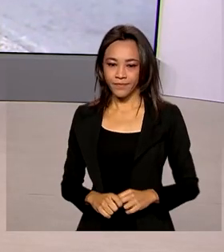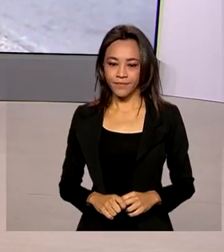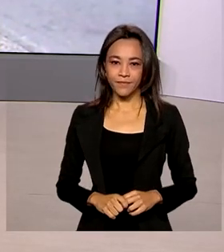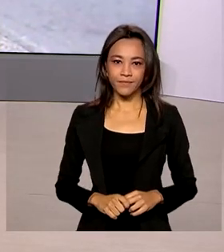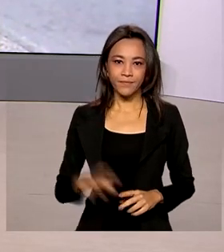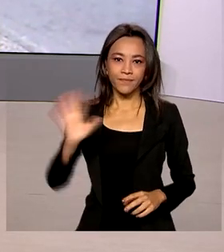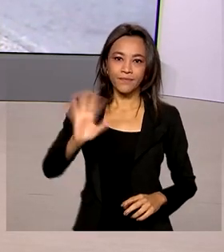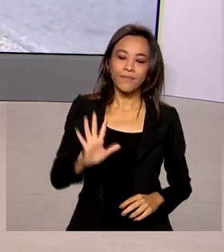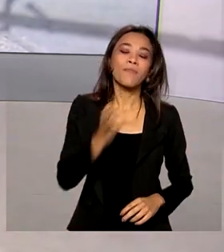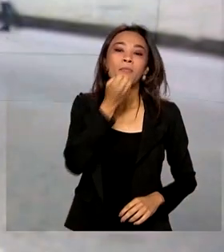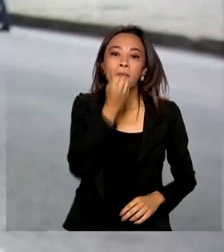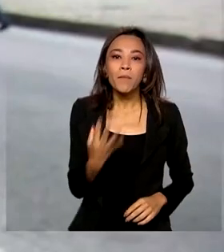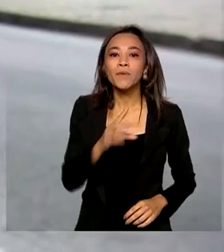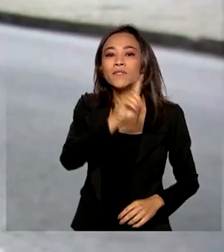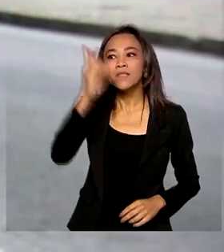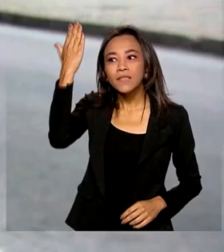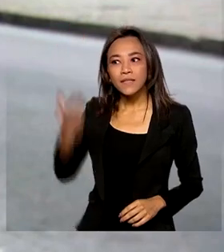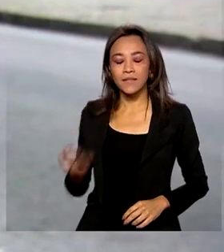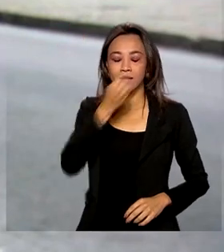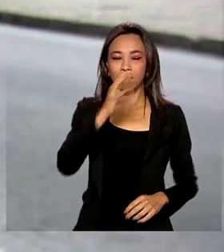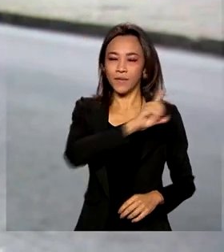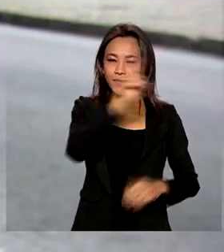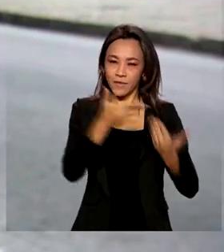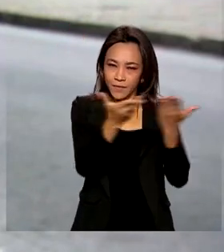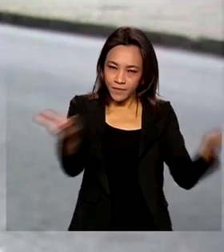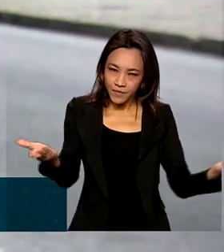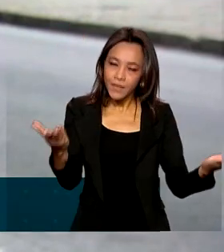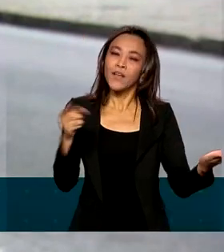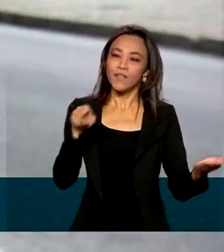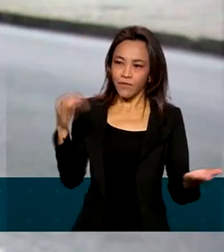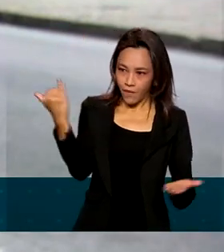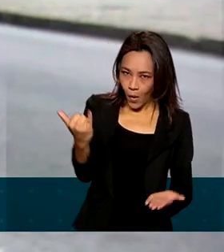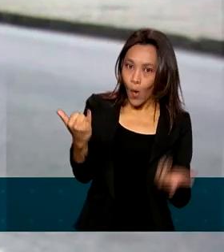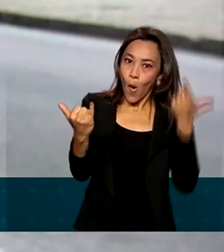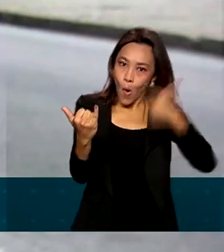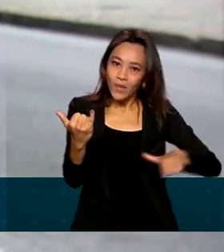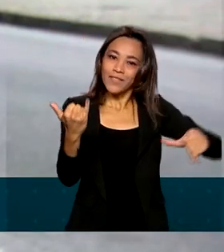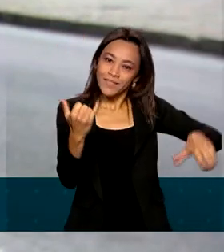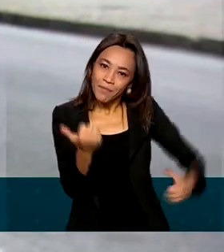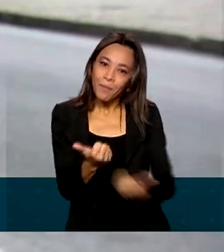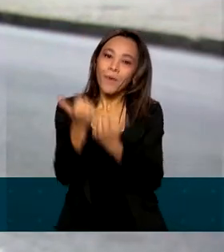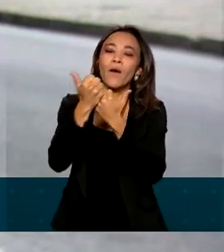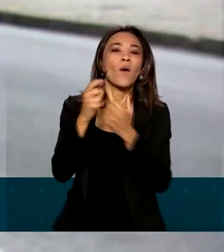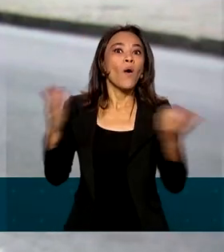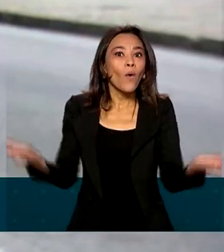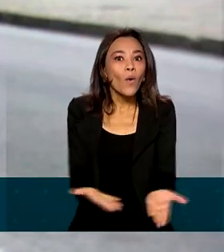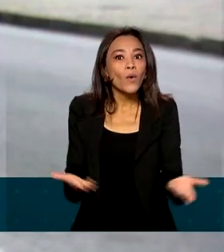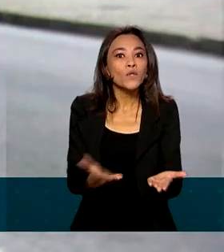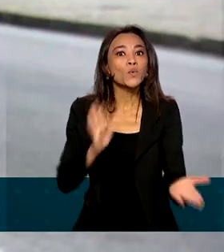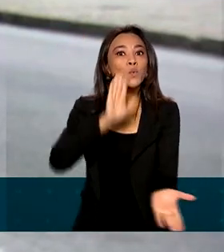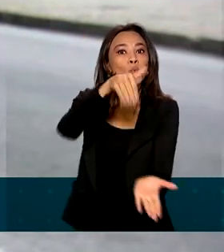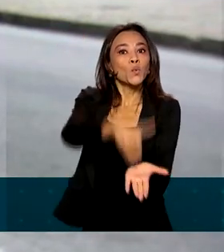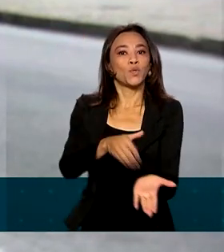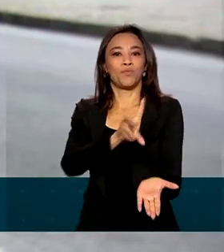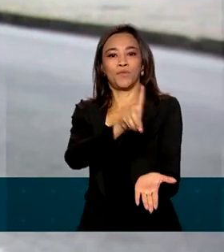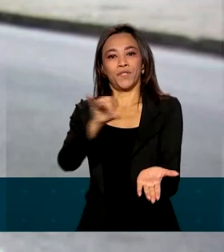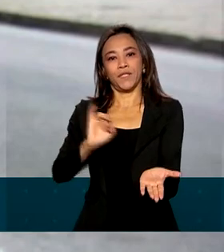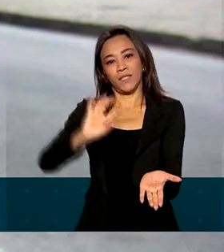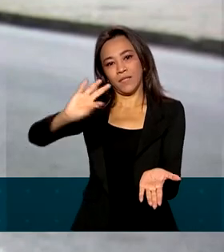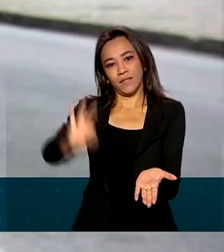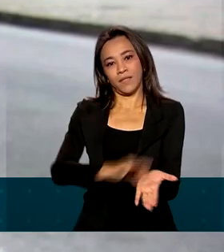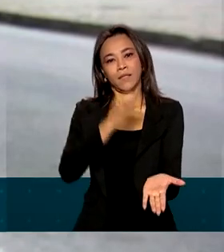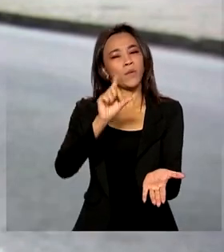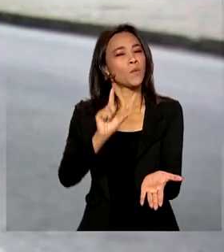Oi, Renata. Bom dia para você e bom dia a todos. Você disse e a gente reforça. É hoje o último dia para se inscrever no Fies, o Fundo de